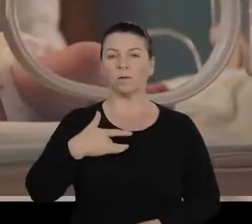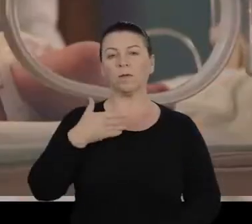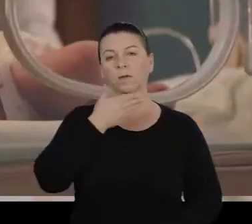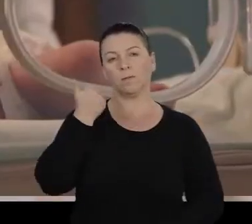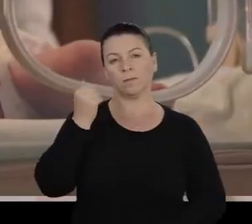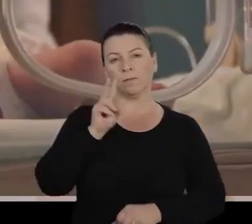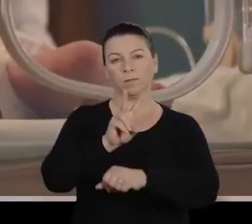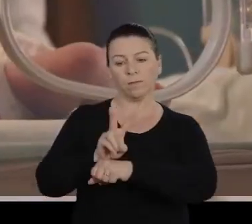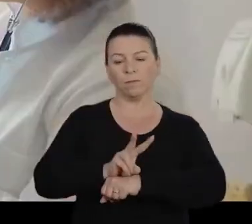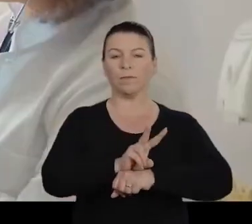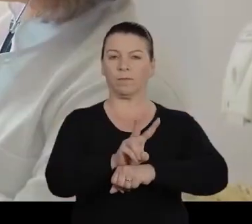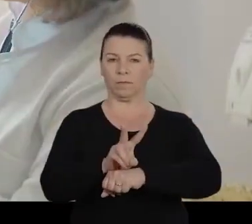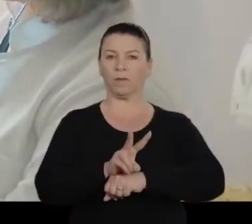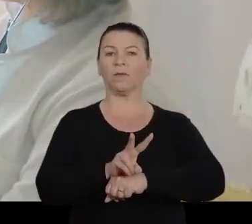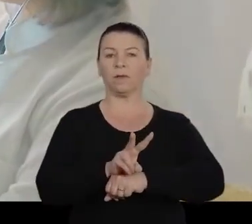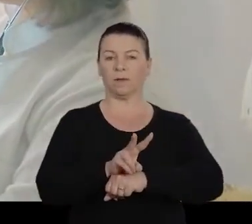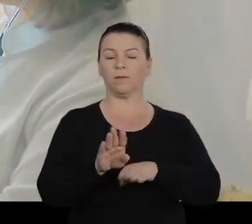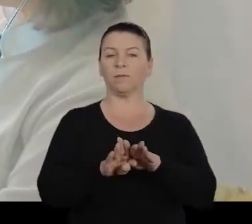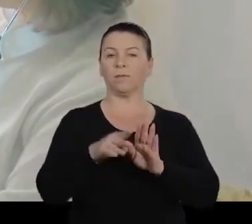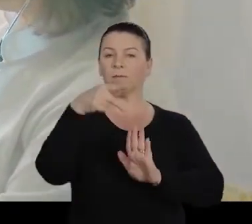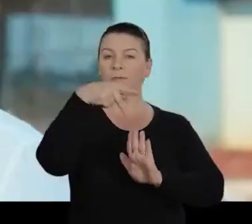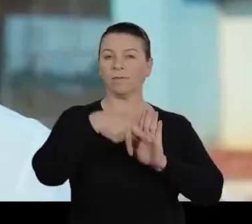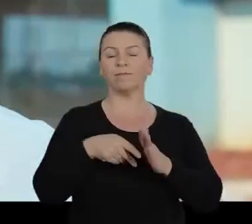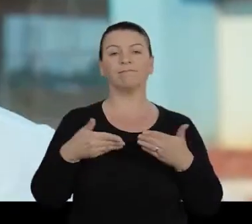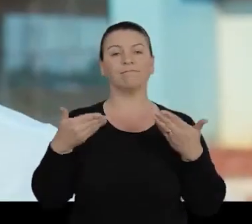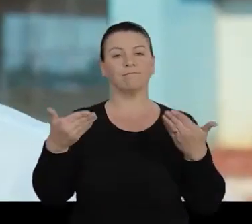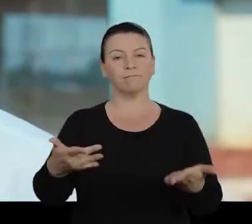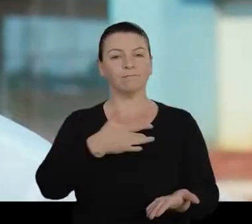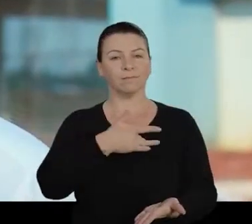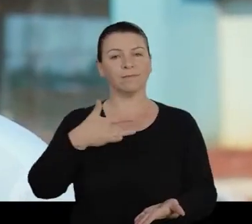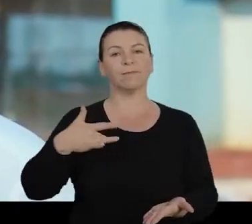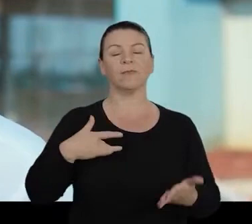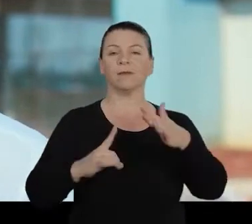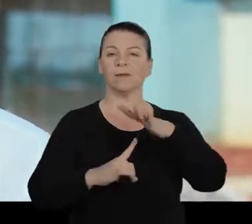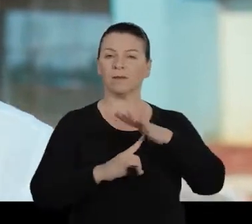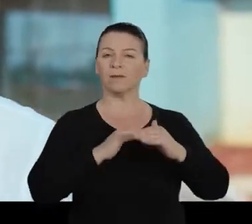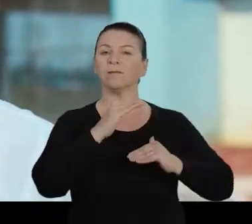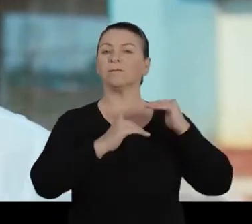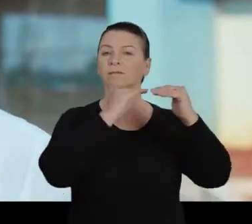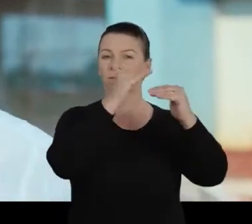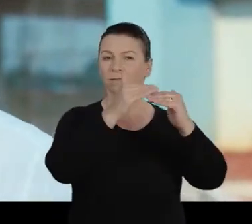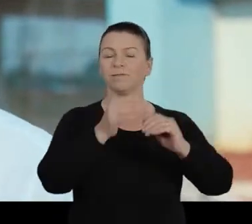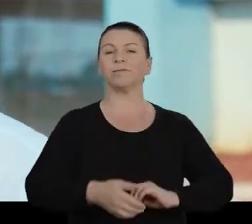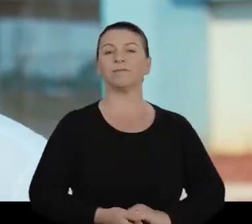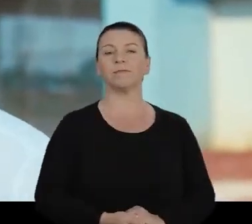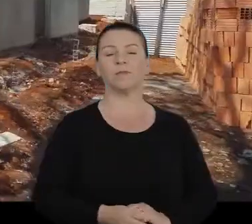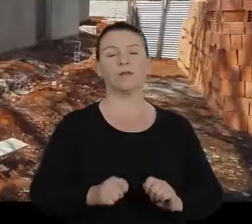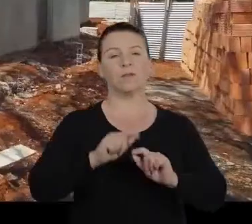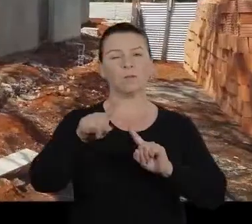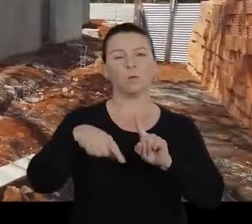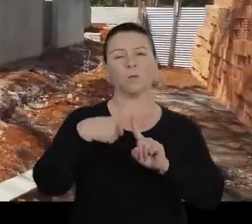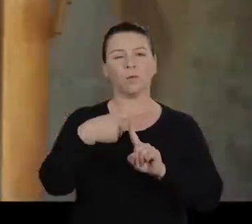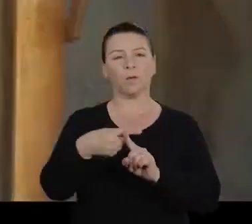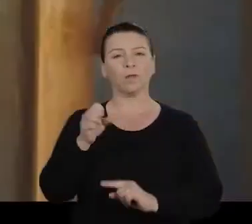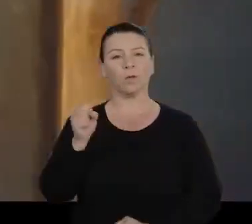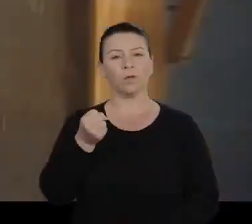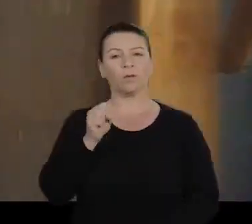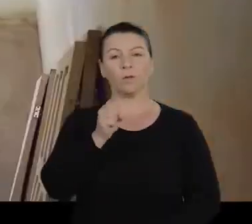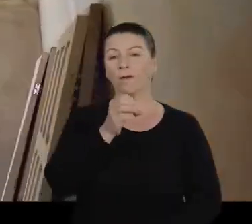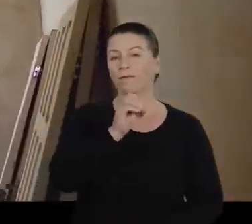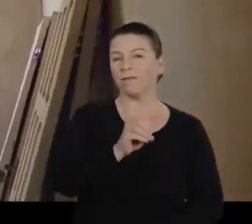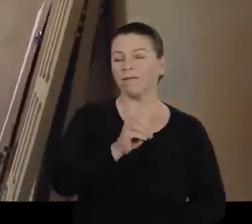Estado e cuidar melhor das crianças paranaenses. Com projetos assim na saúde, o Paraná vai pra frente. Fez mais de